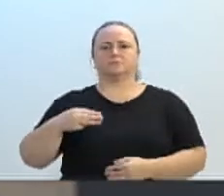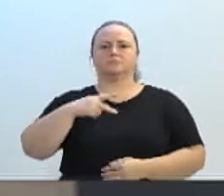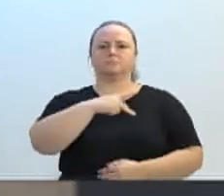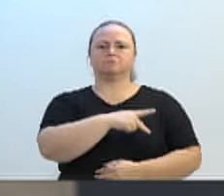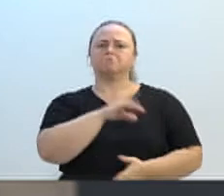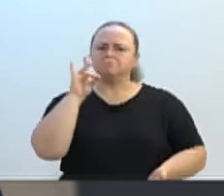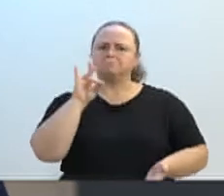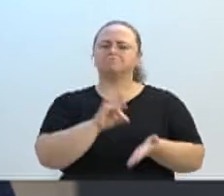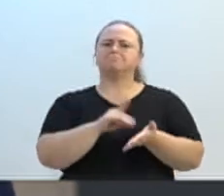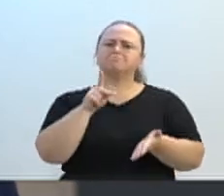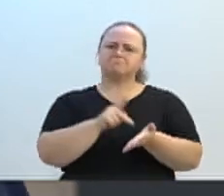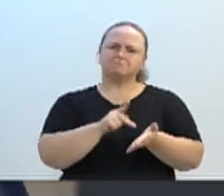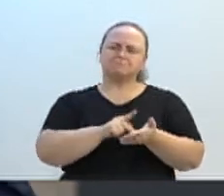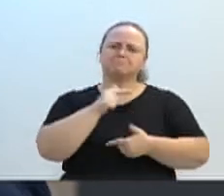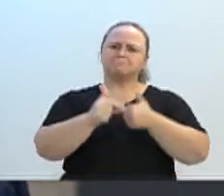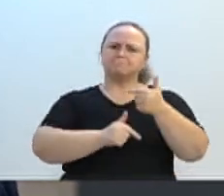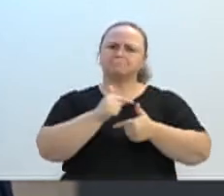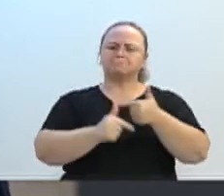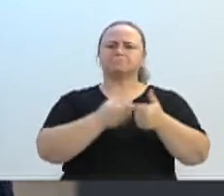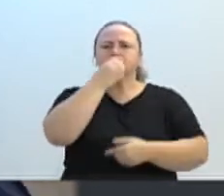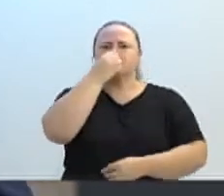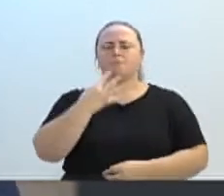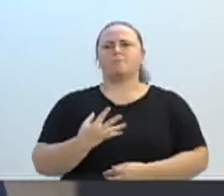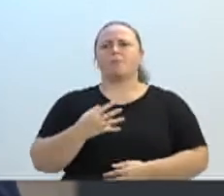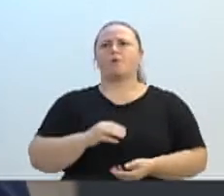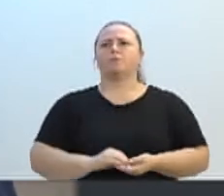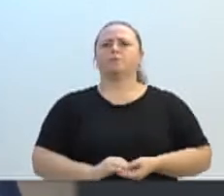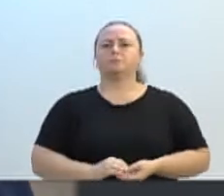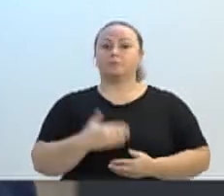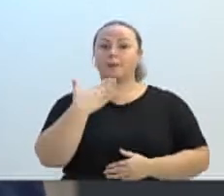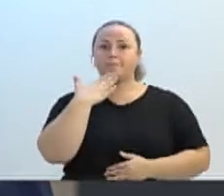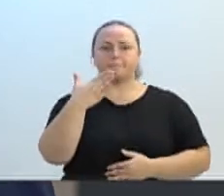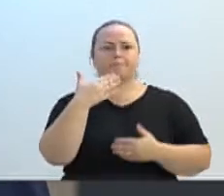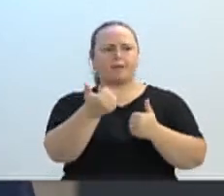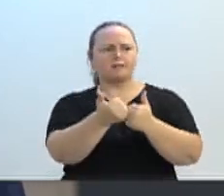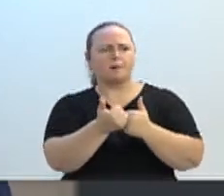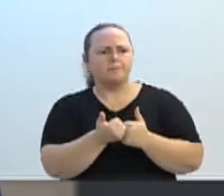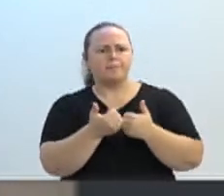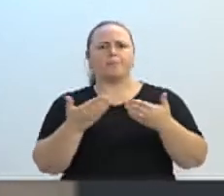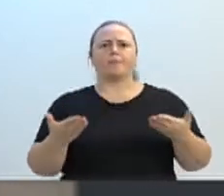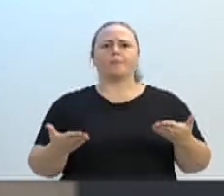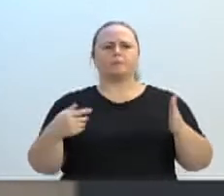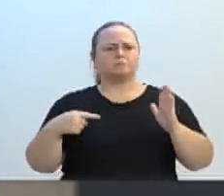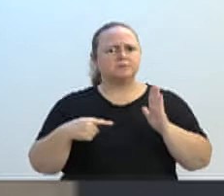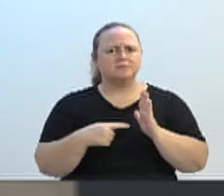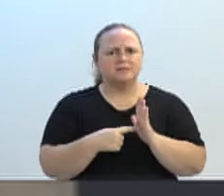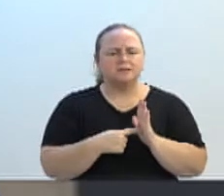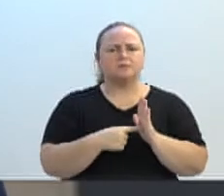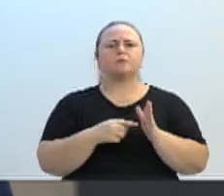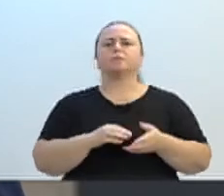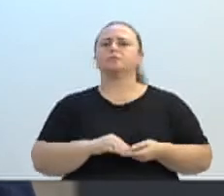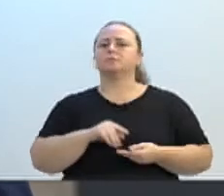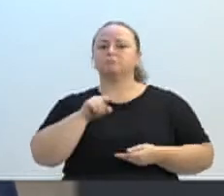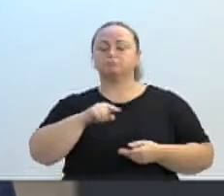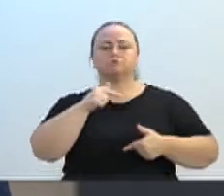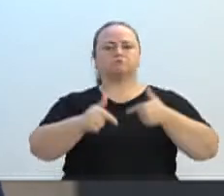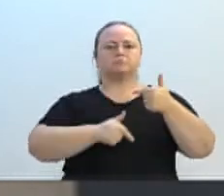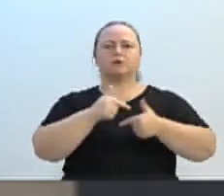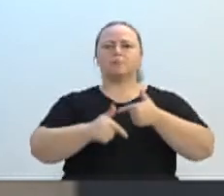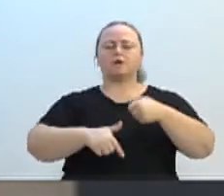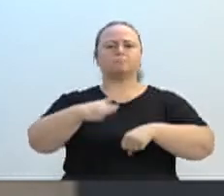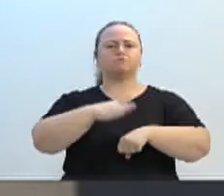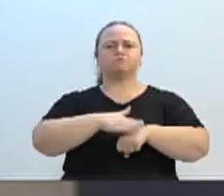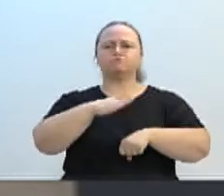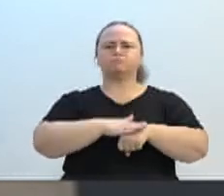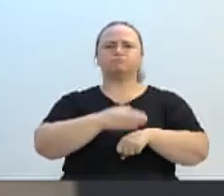Realmente tem feito um bom trabalho. Toda vez que a gente pede aqui apoio, toda vez que a gente faz as denúncias, eles têm trabalhado muito